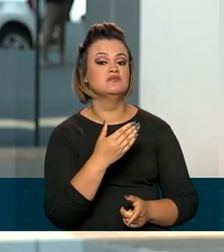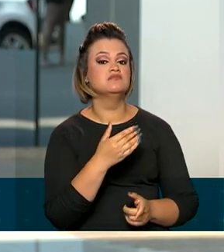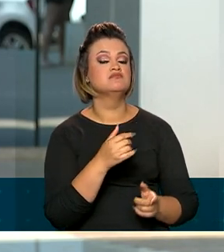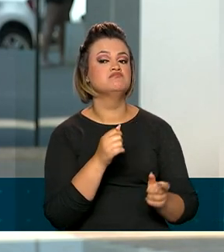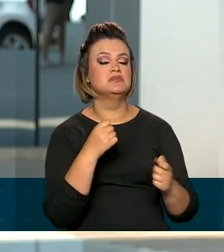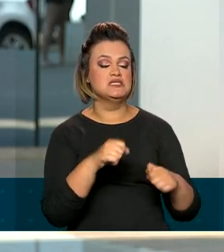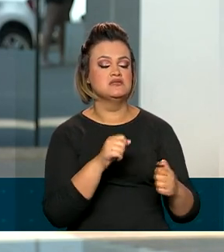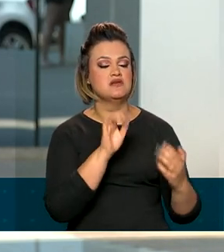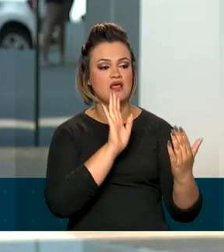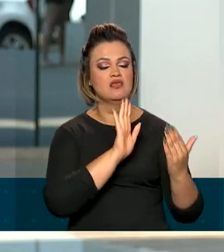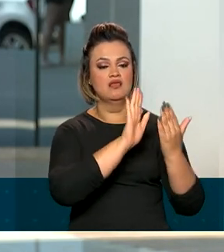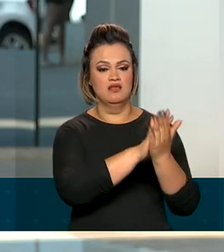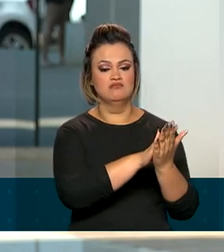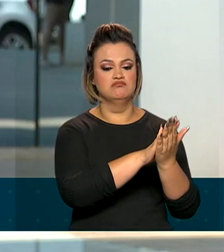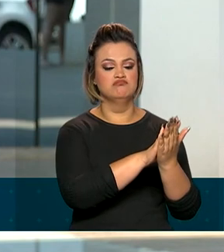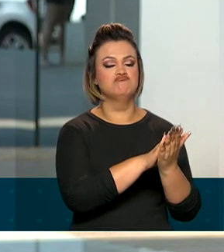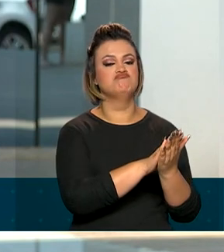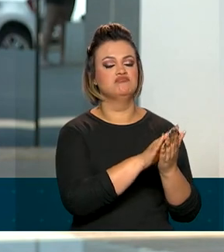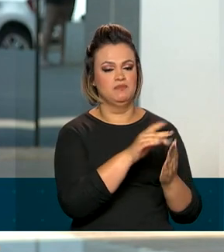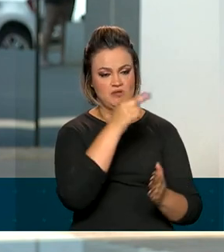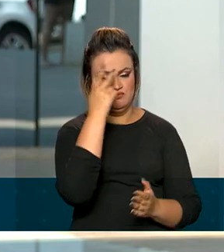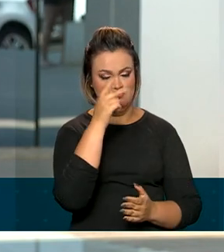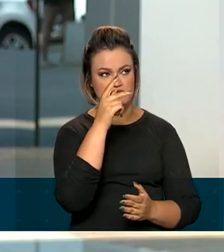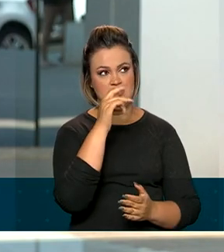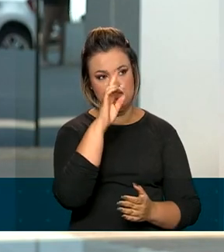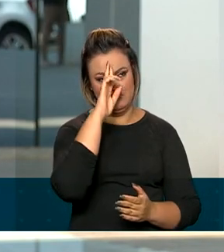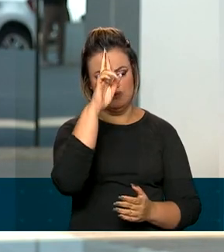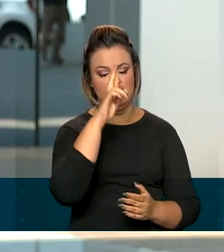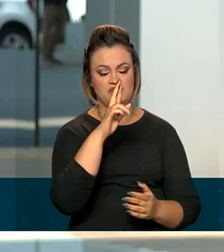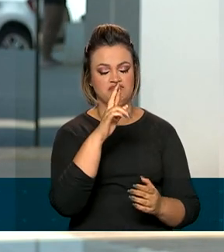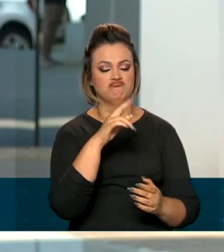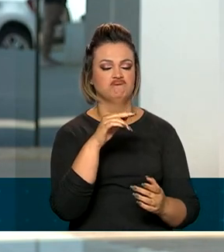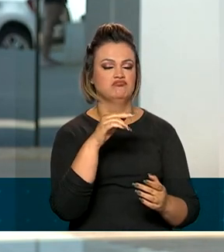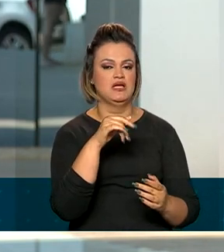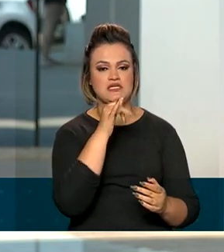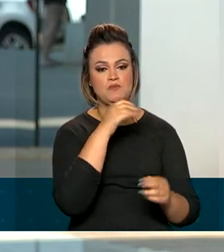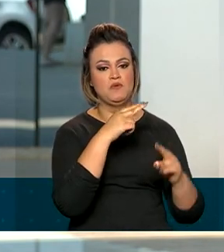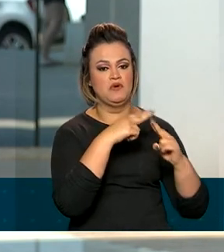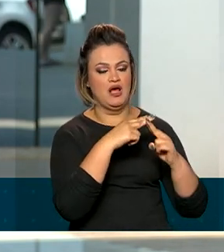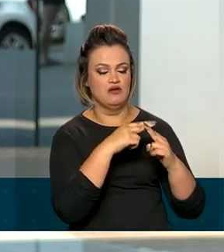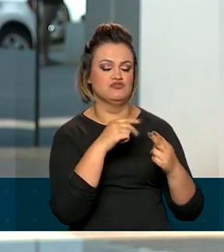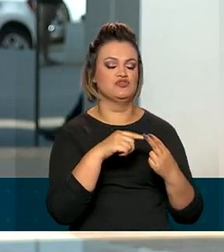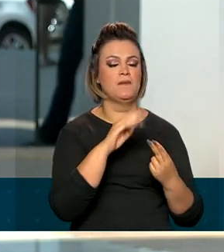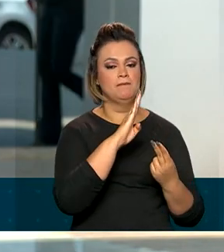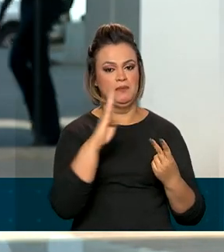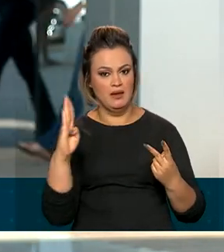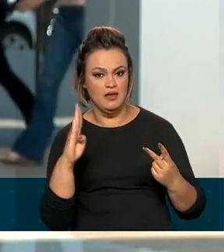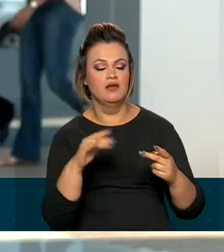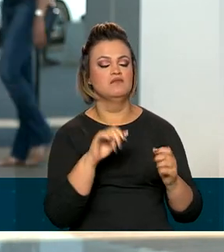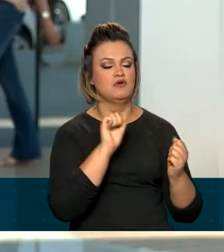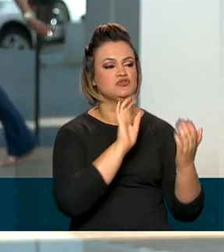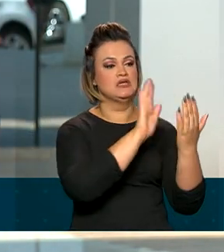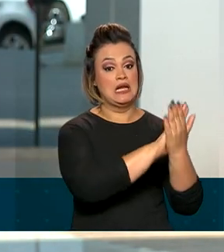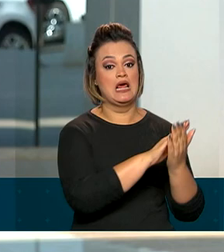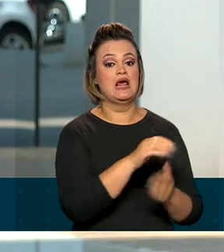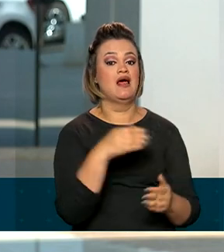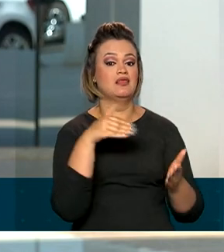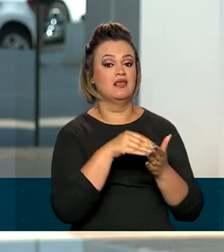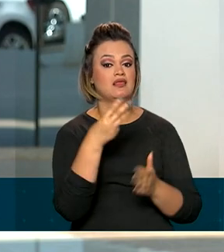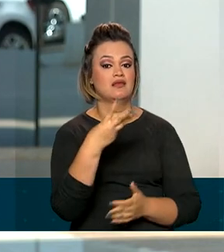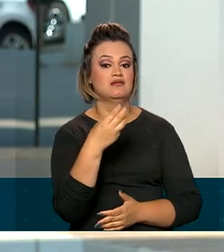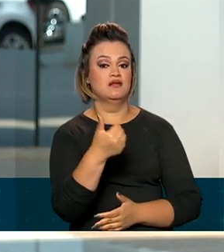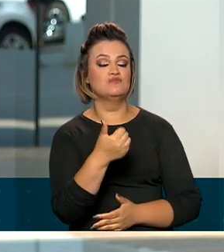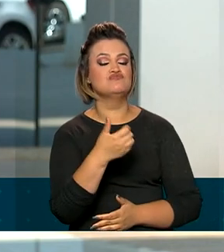junto aos agentes financeiros do FIES, Caixa Econômica Federal e Banco do Brasil, até o dia 31 de dezembro deste